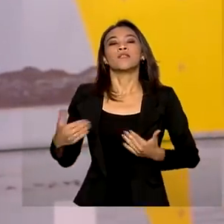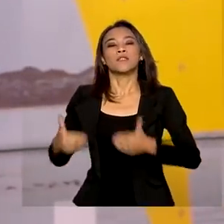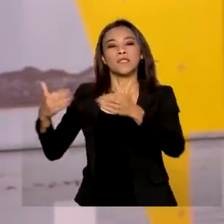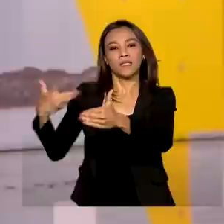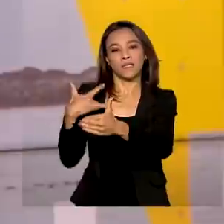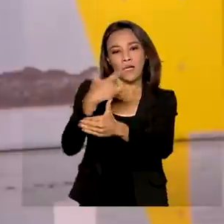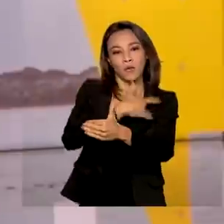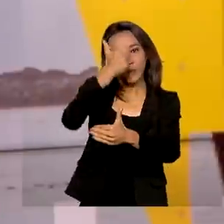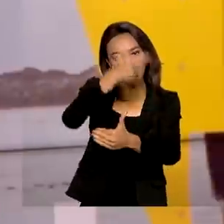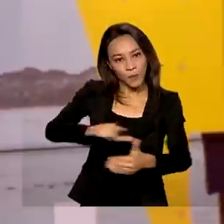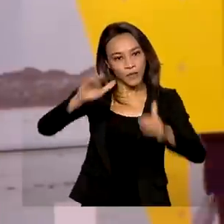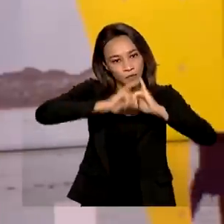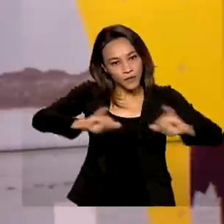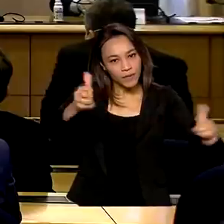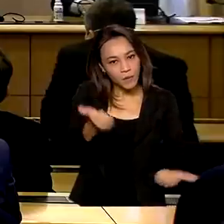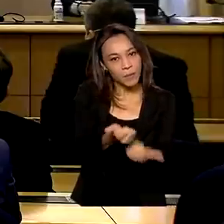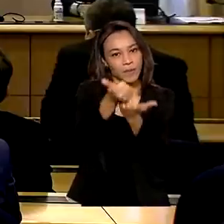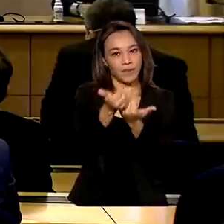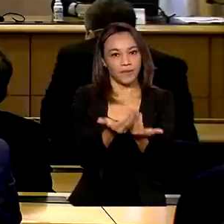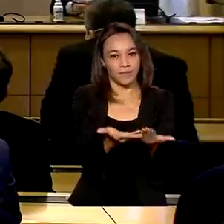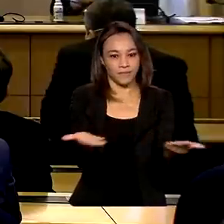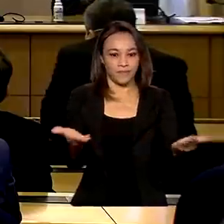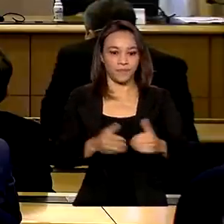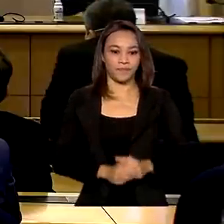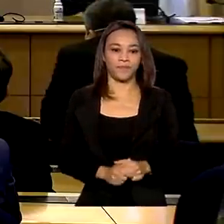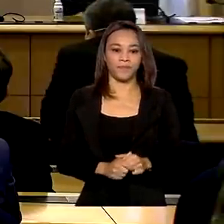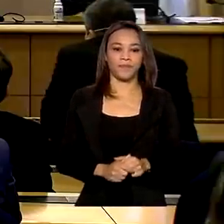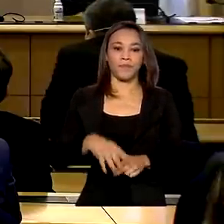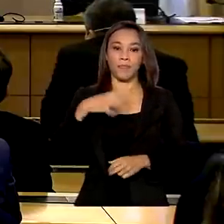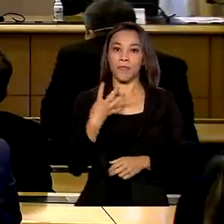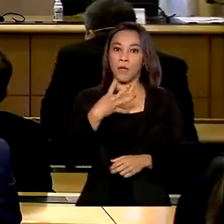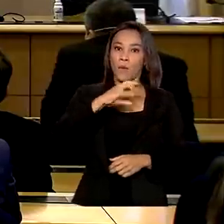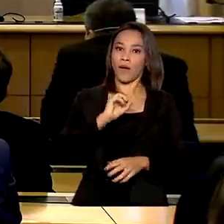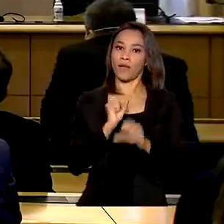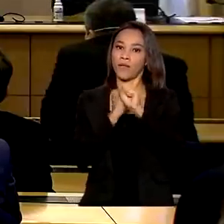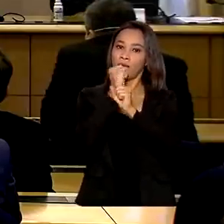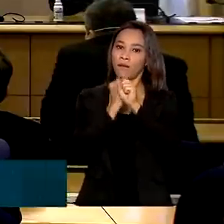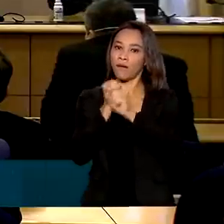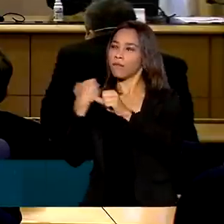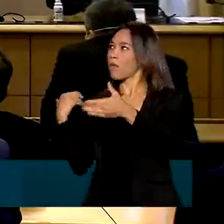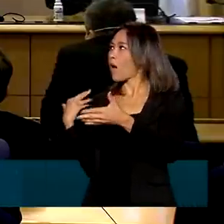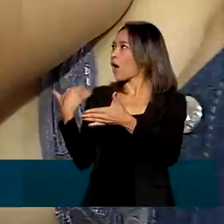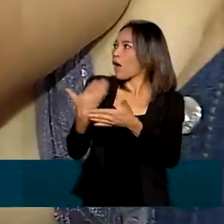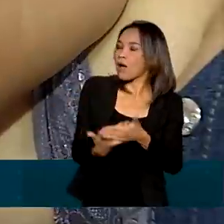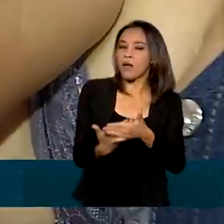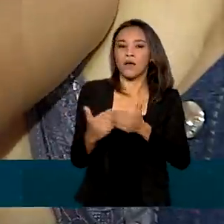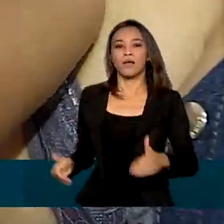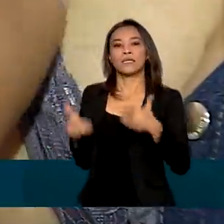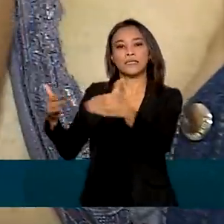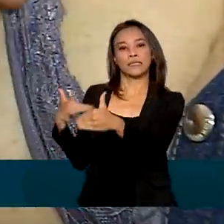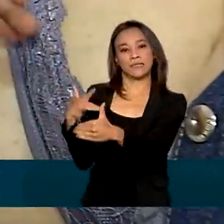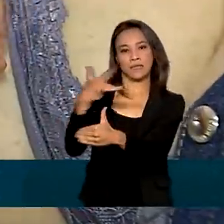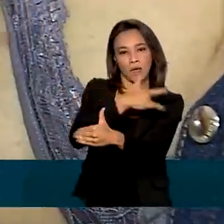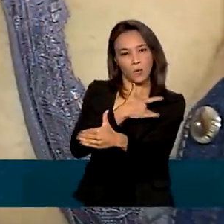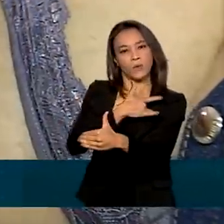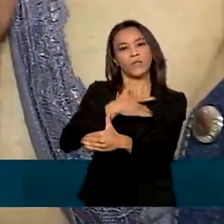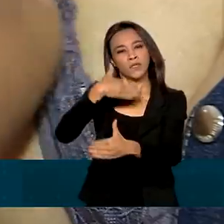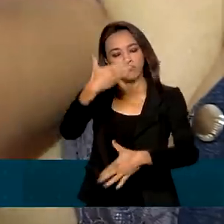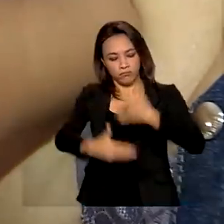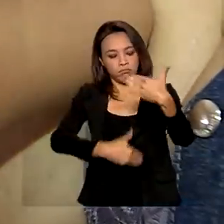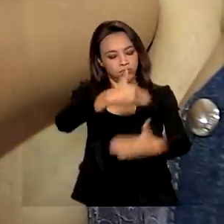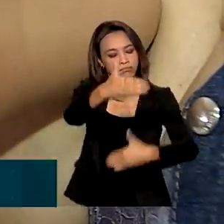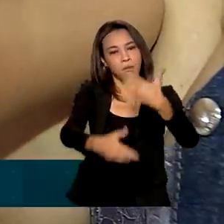incentivar esse ato. Nos últimos 40 anos, o Ministério da Saúde desenvolveu políticas públicas para